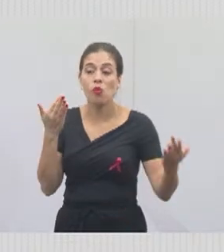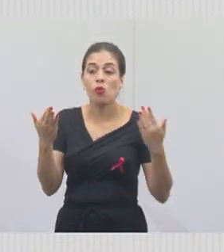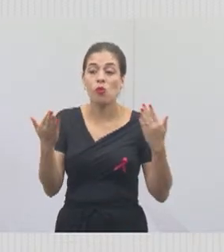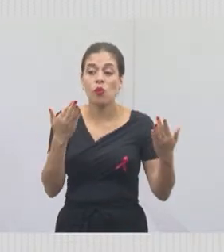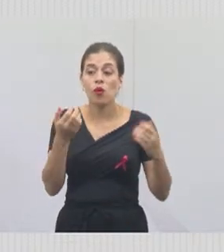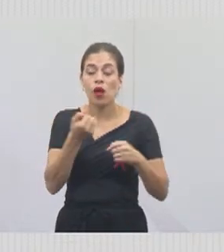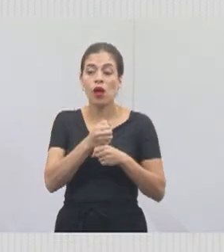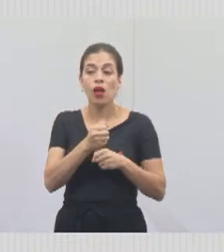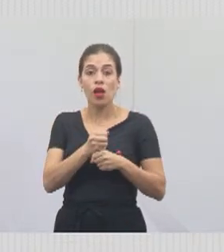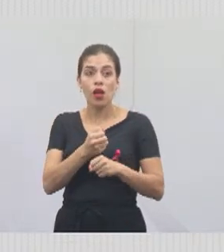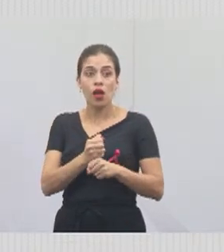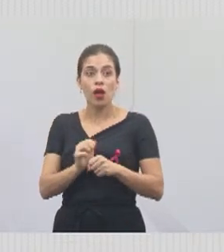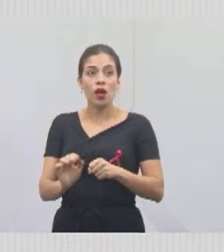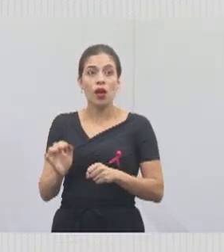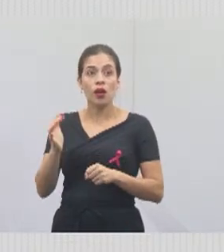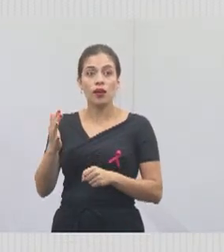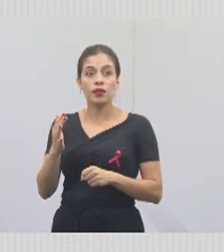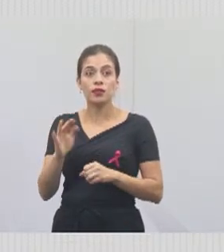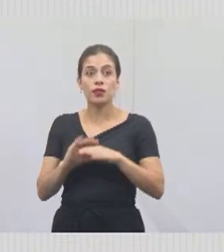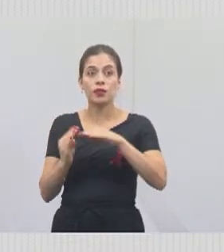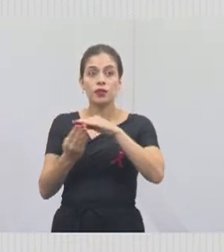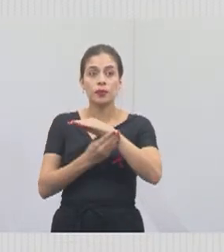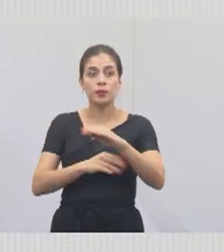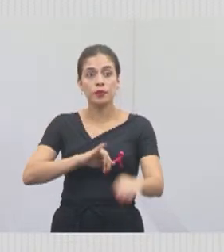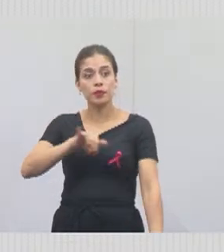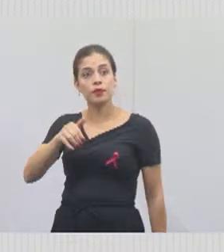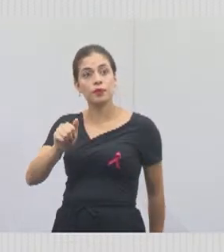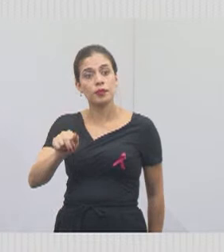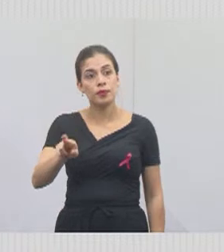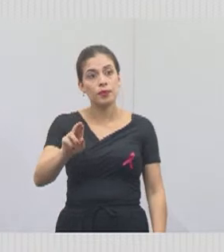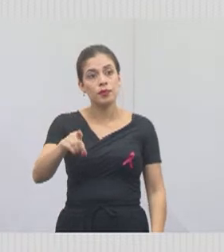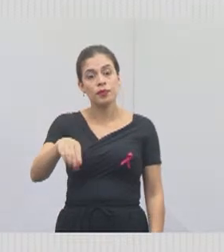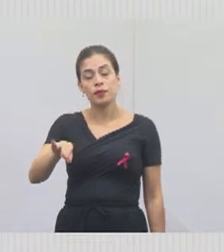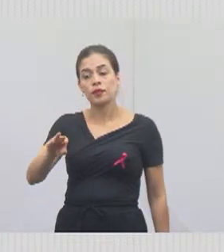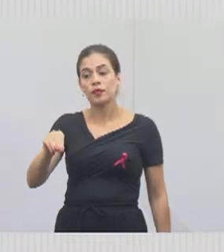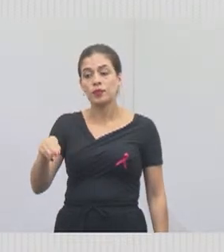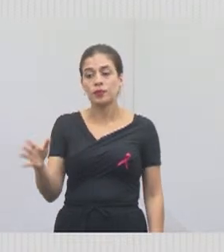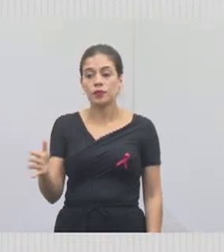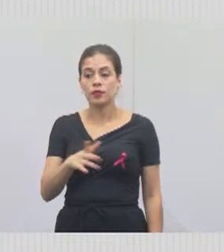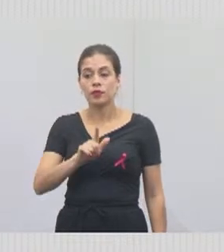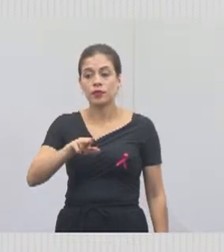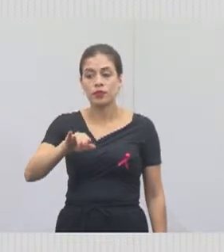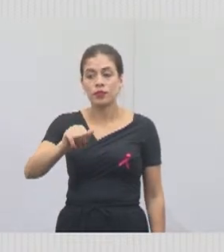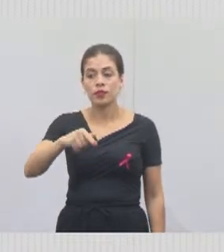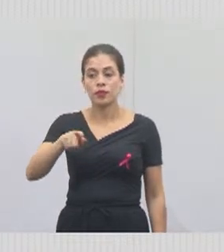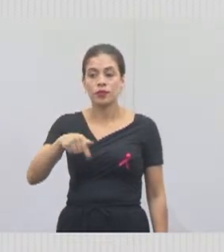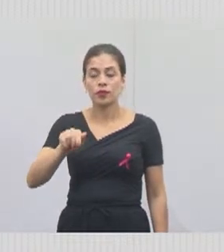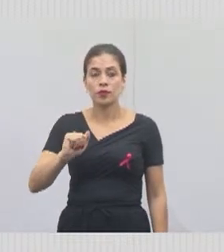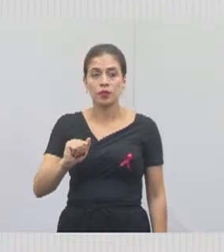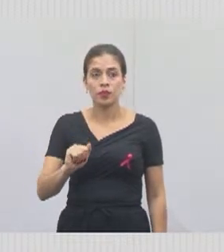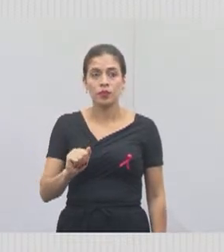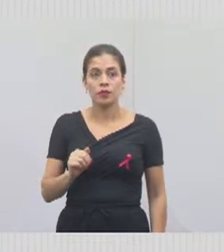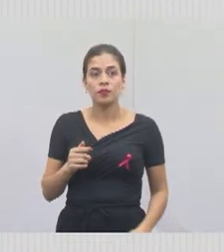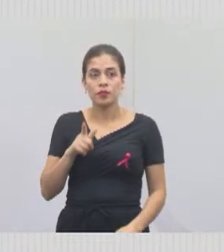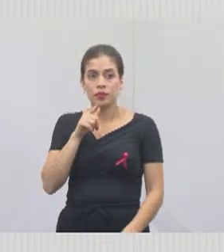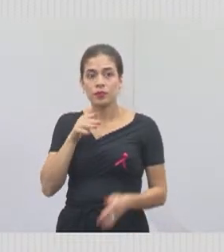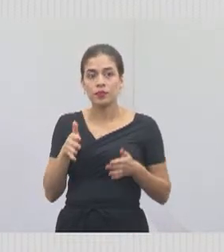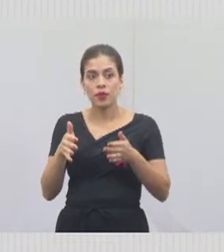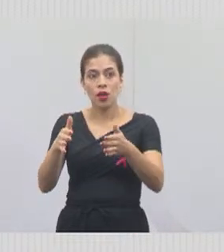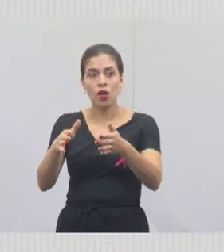obra que está ocorrendo ali no Jardim Luíza, a obra do Córrego Seco, em que, anteriormente,